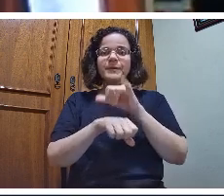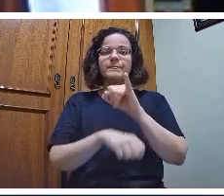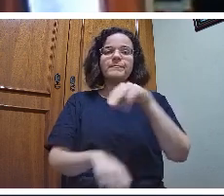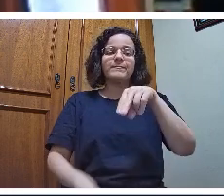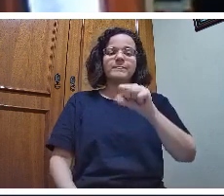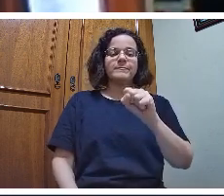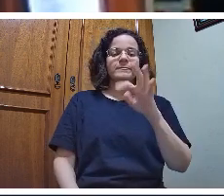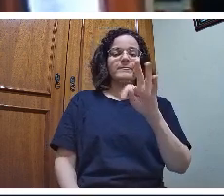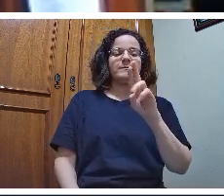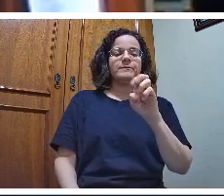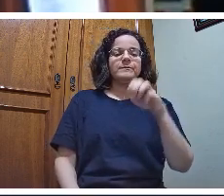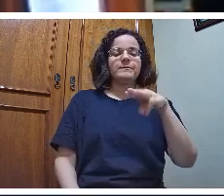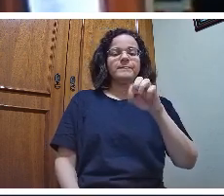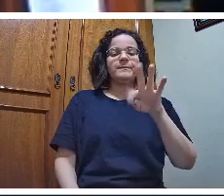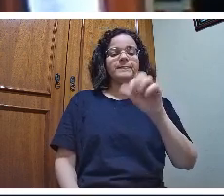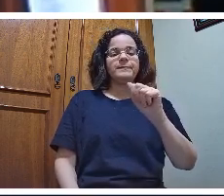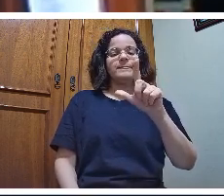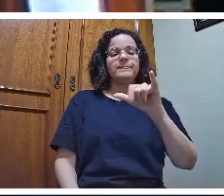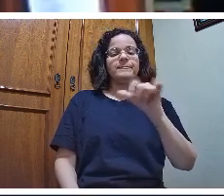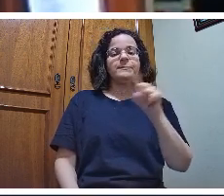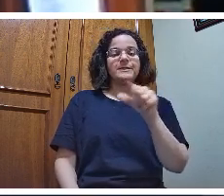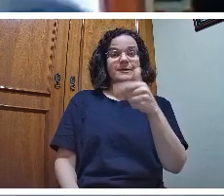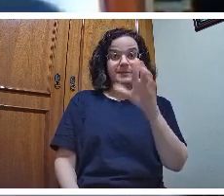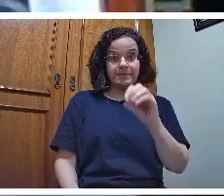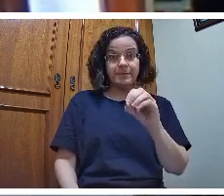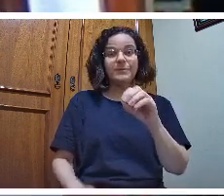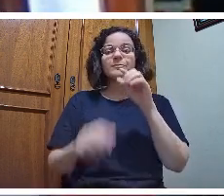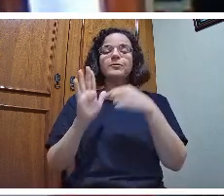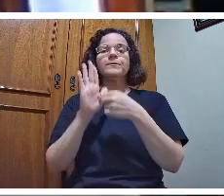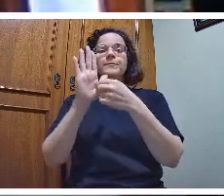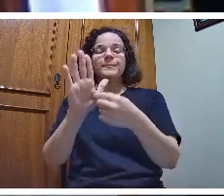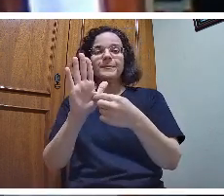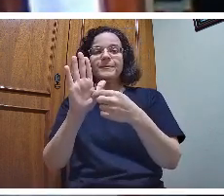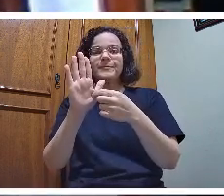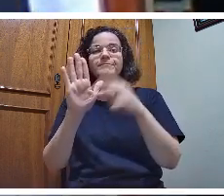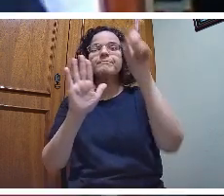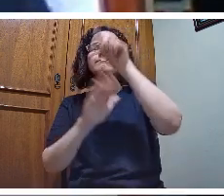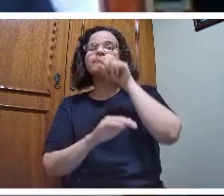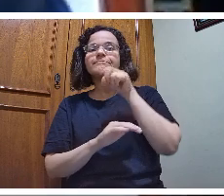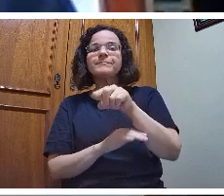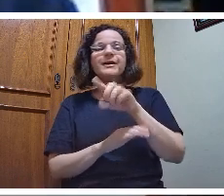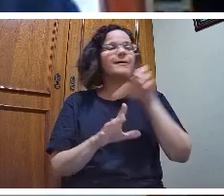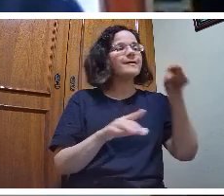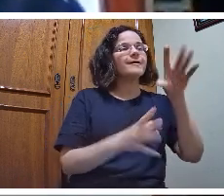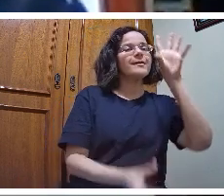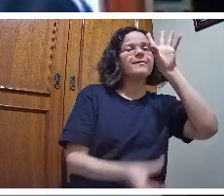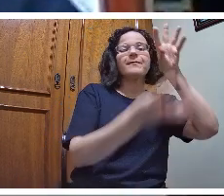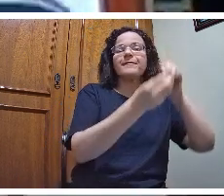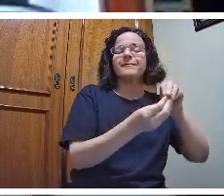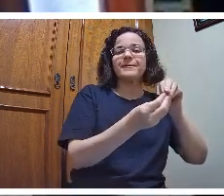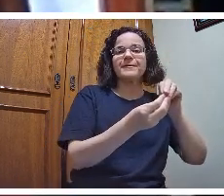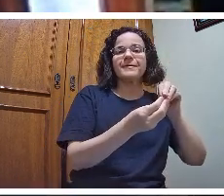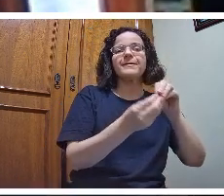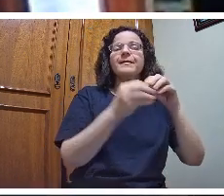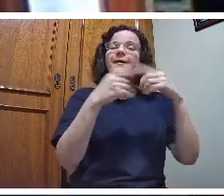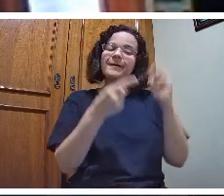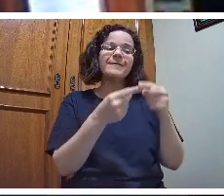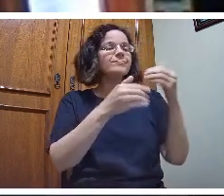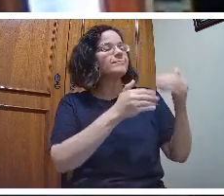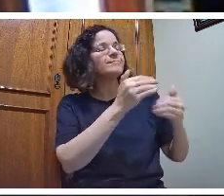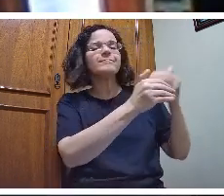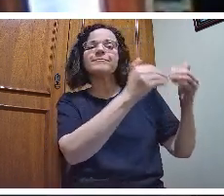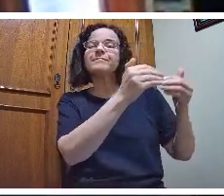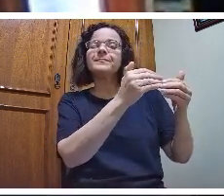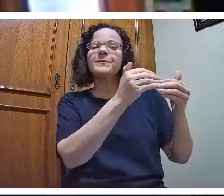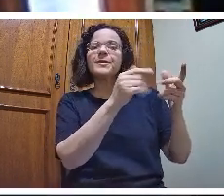e encaminhando para a catárcea. Na catárcea, revejo todos os outros e dou um passo adiante. Então, esses três